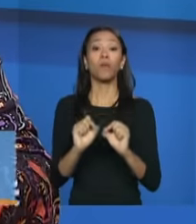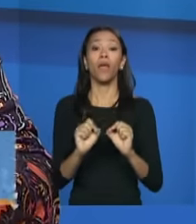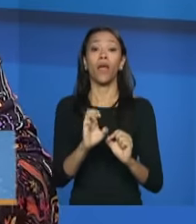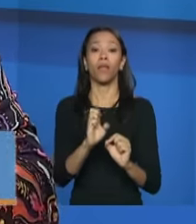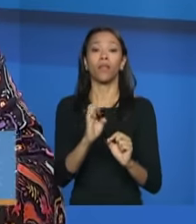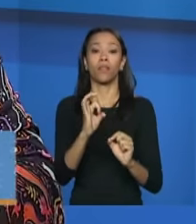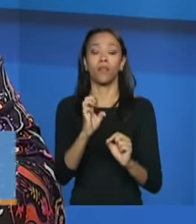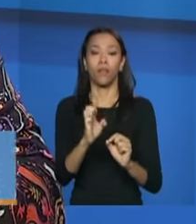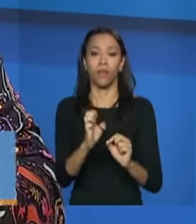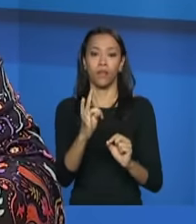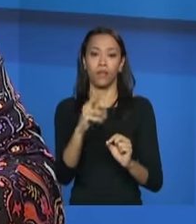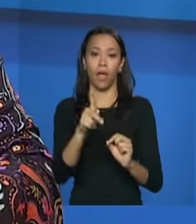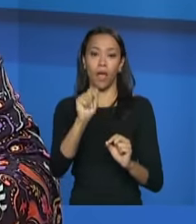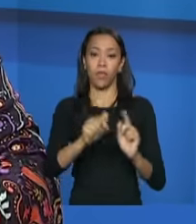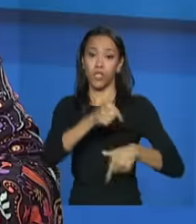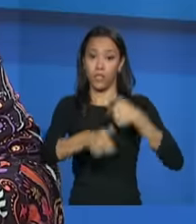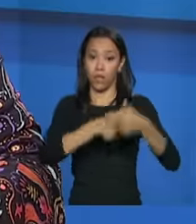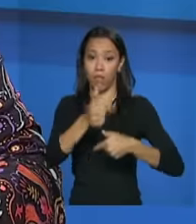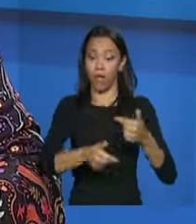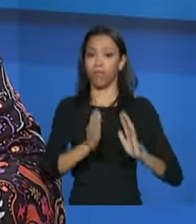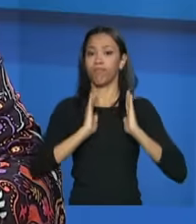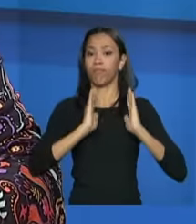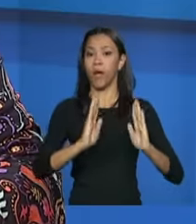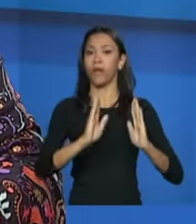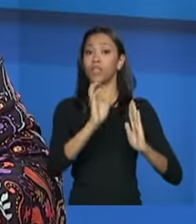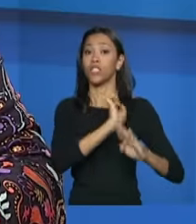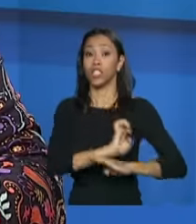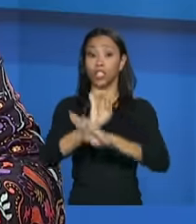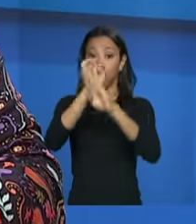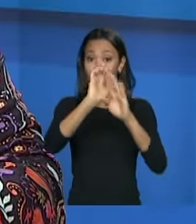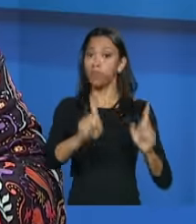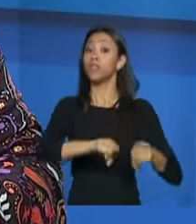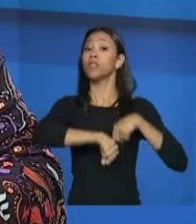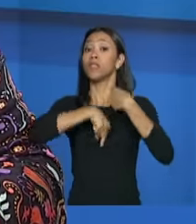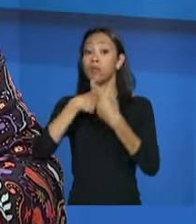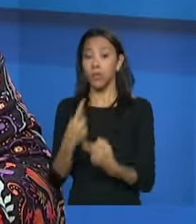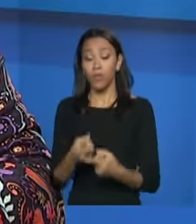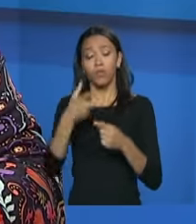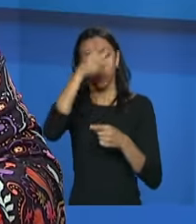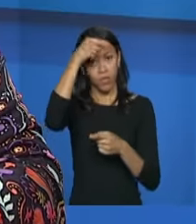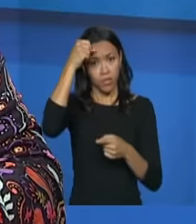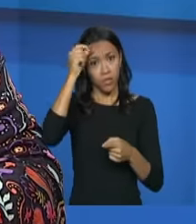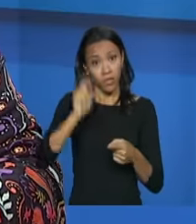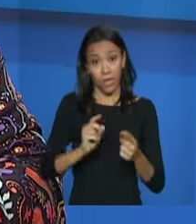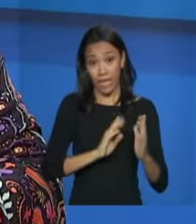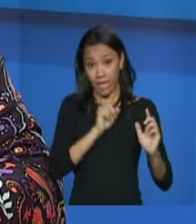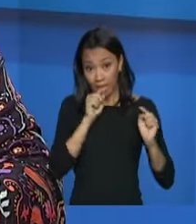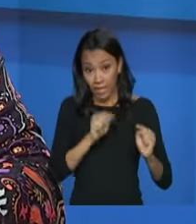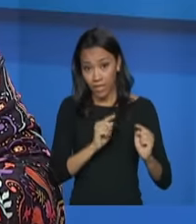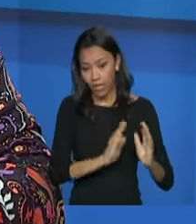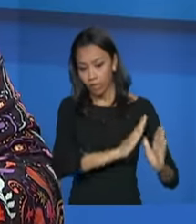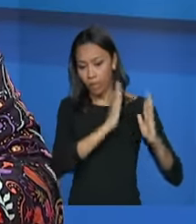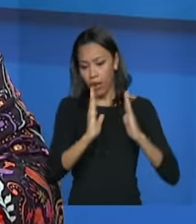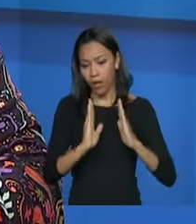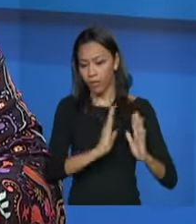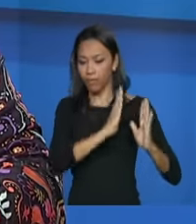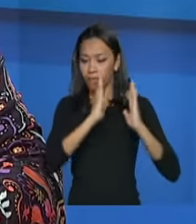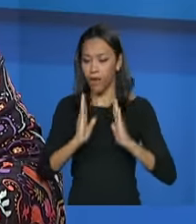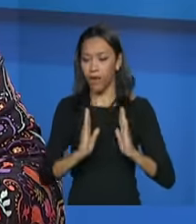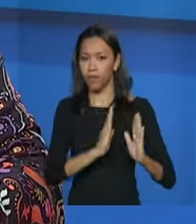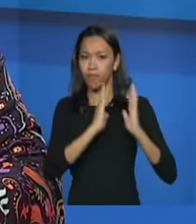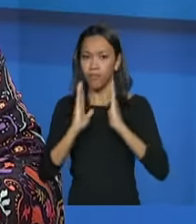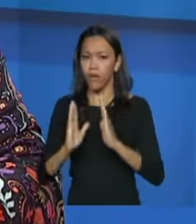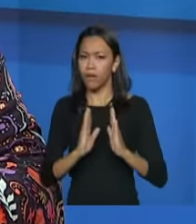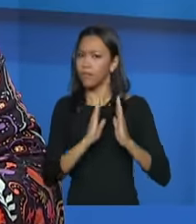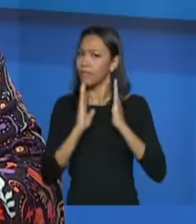quando é a gestão pelos municípios pelos municípios também então é importante nesse processo de aceite pelos